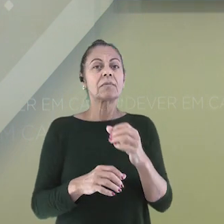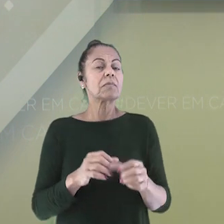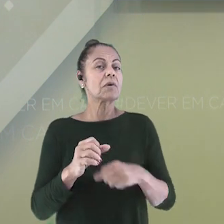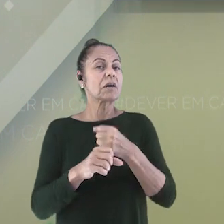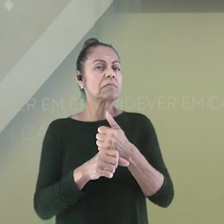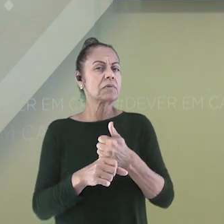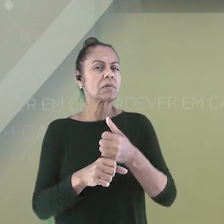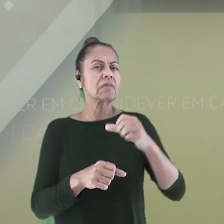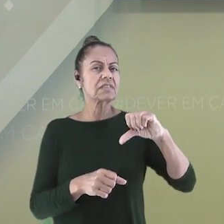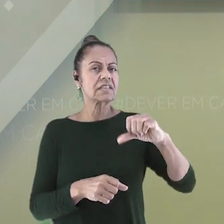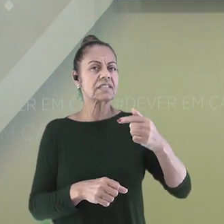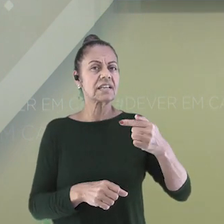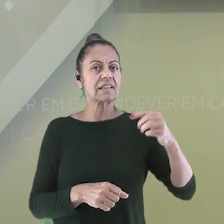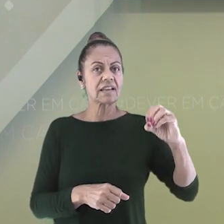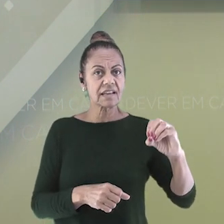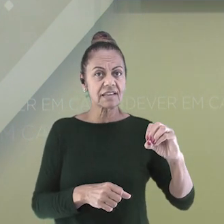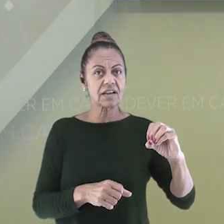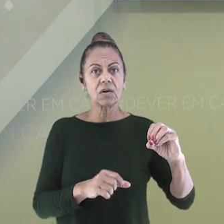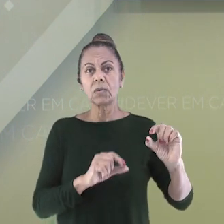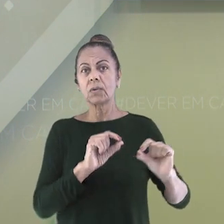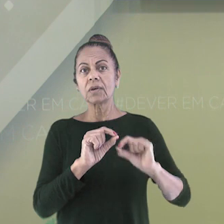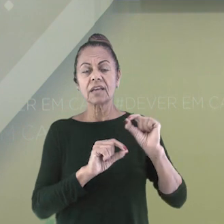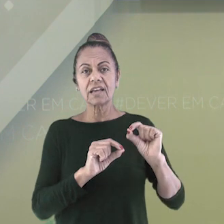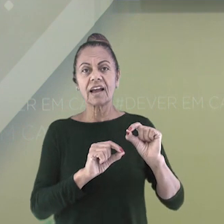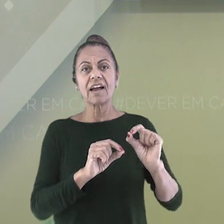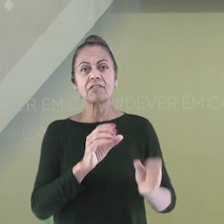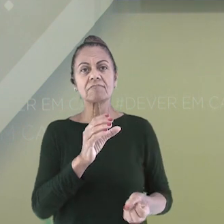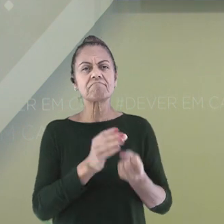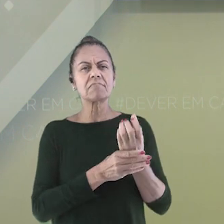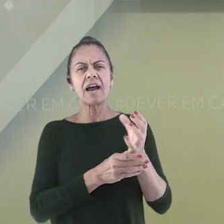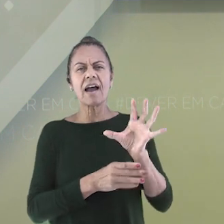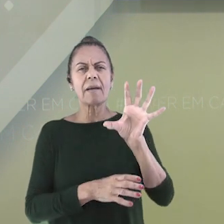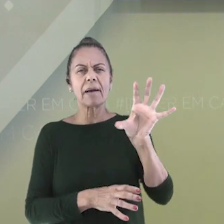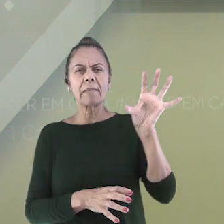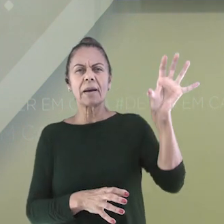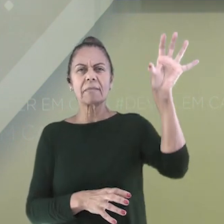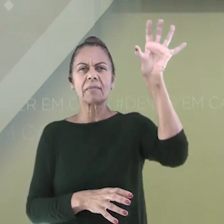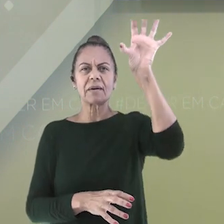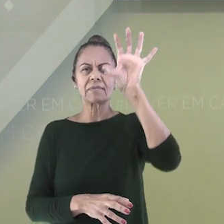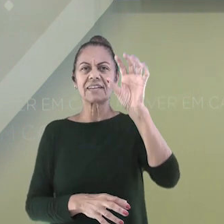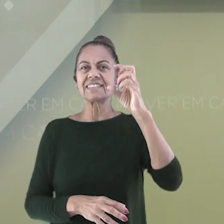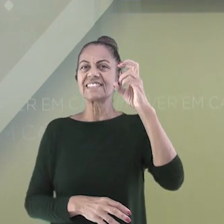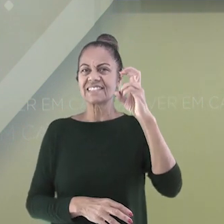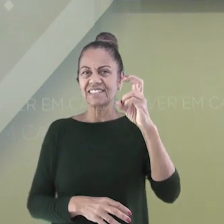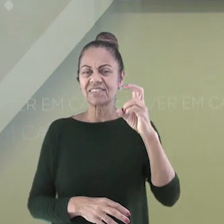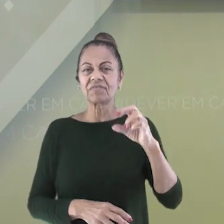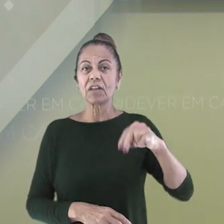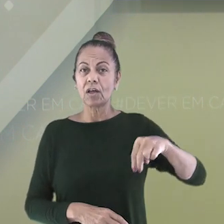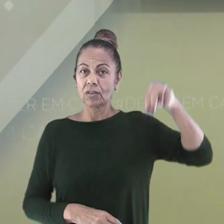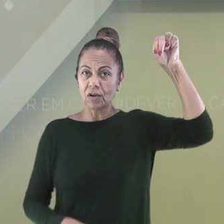por fim, foram estabelecidas as cinco grandes regiões que conhecemos hoje. Norte,